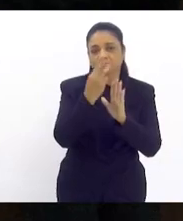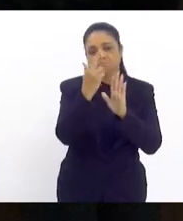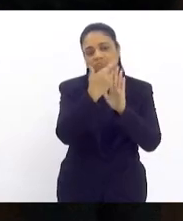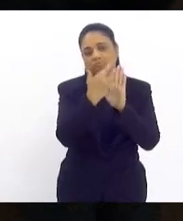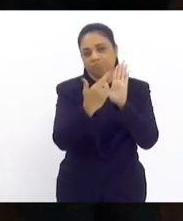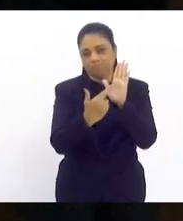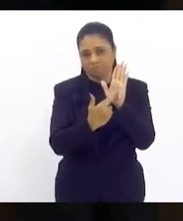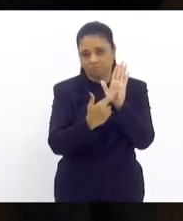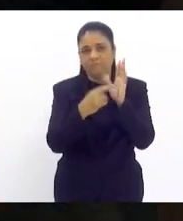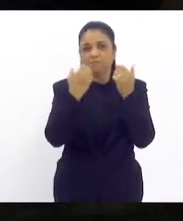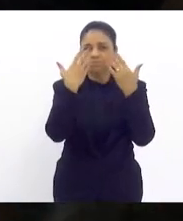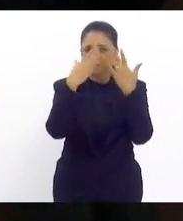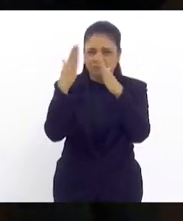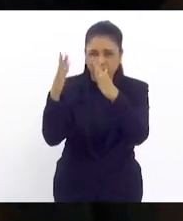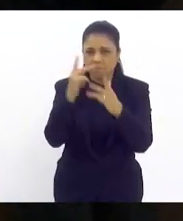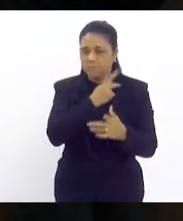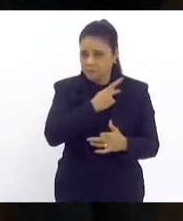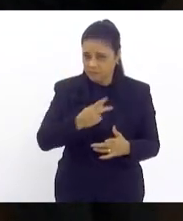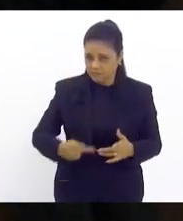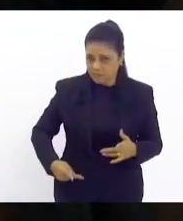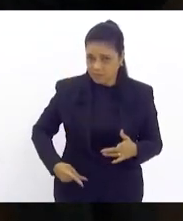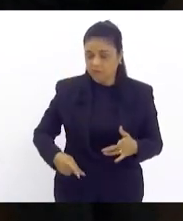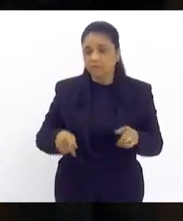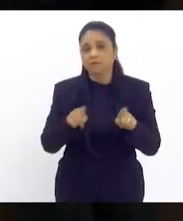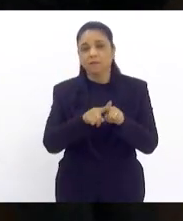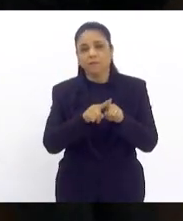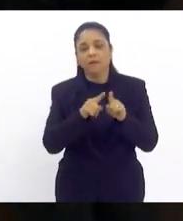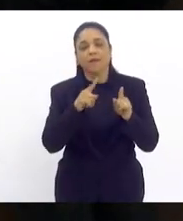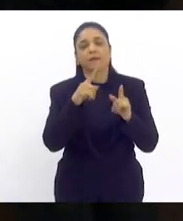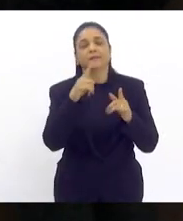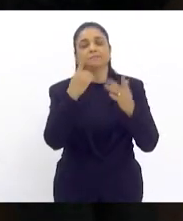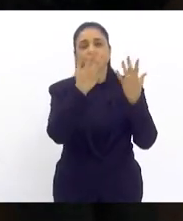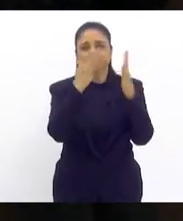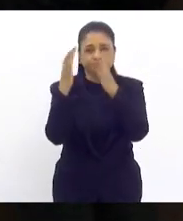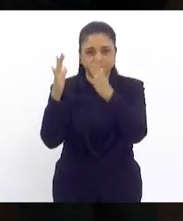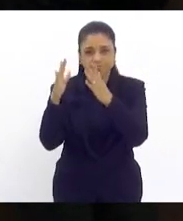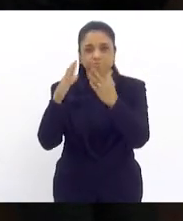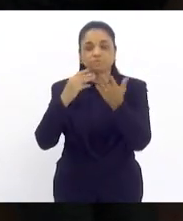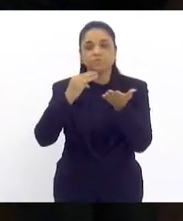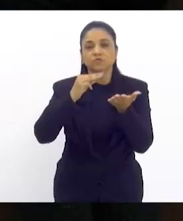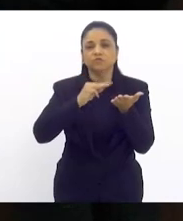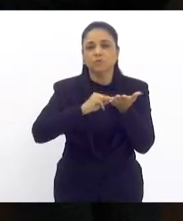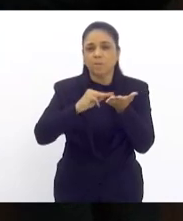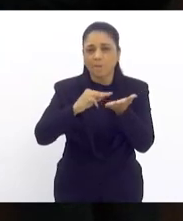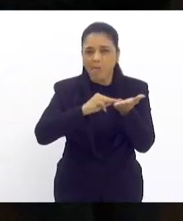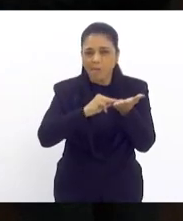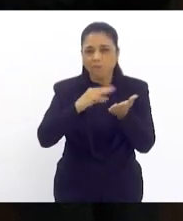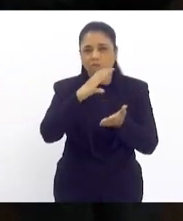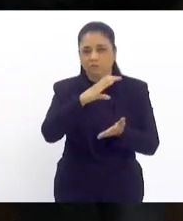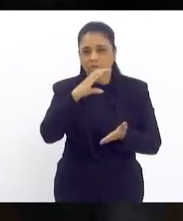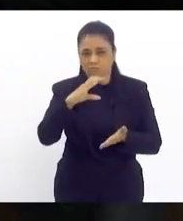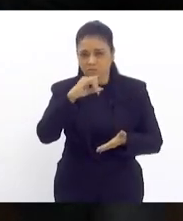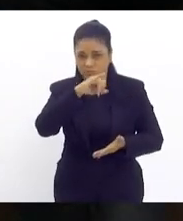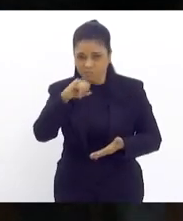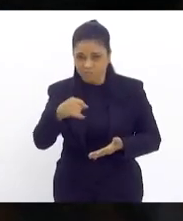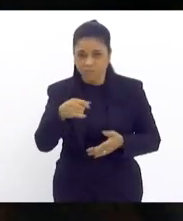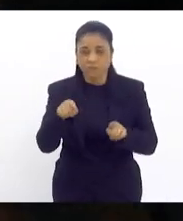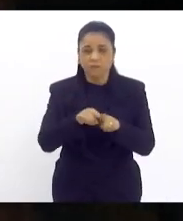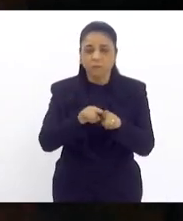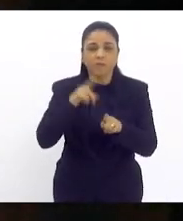isso. Então, parabenizar a presidência da Casa e parabenizar os membros da CCJ que chegaram num consenso e também o deputado Luiz Paulo como